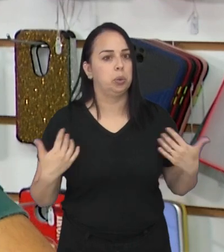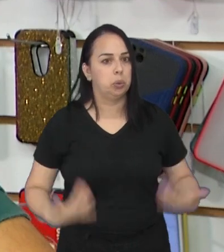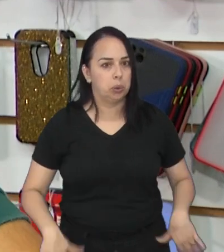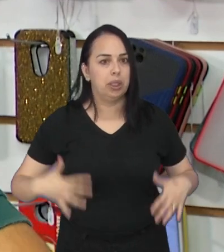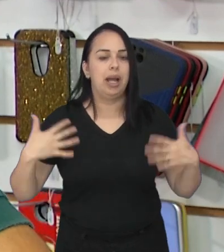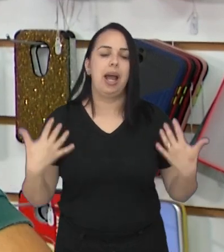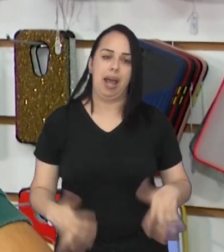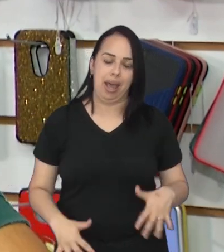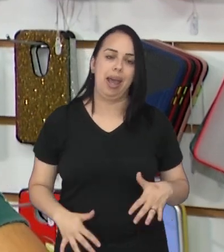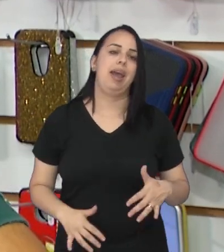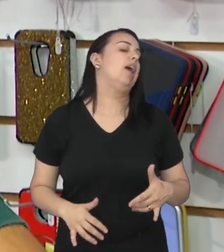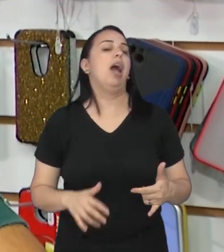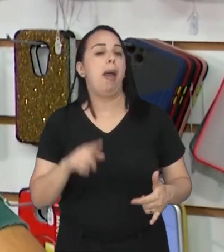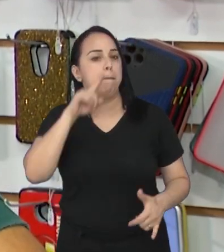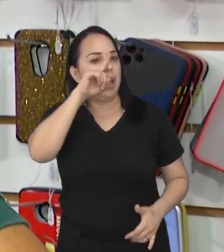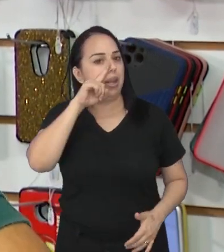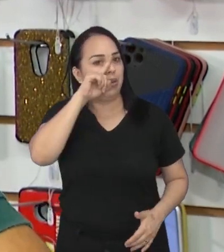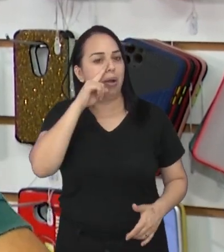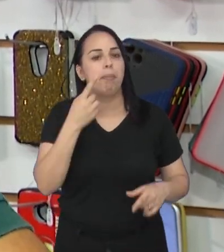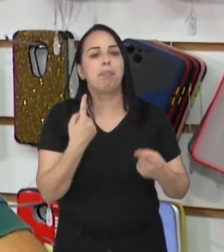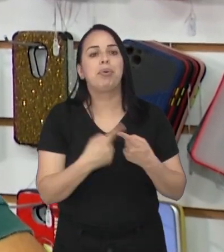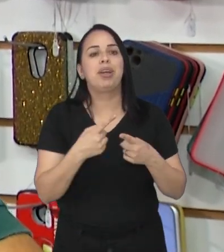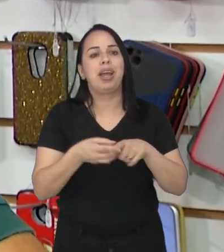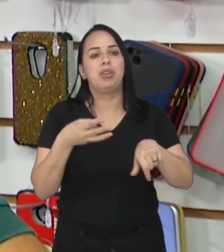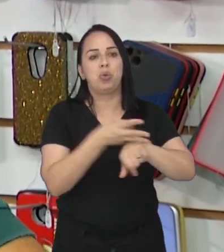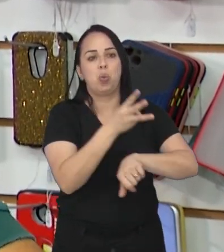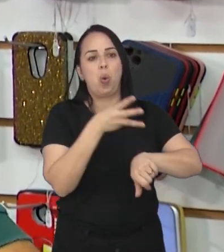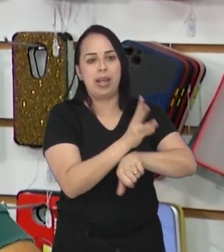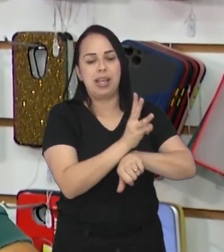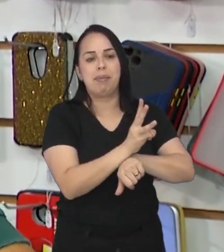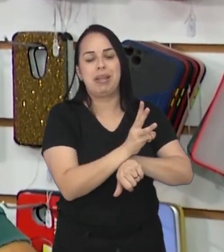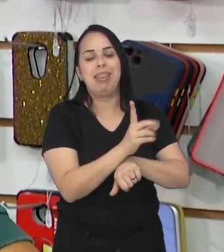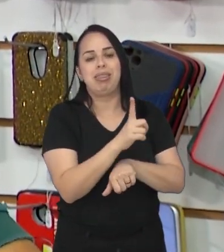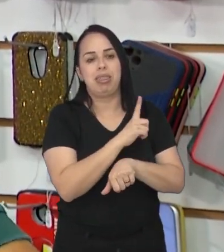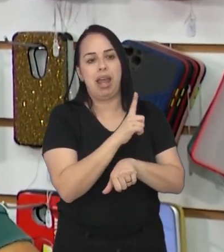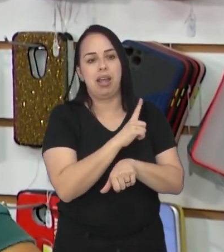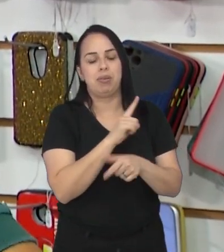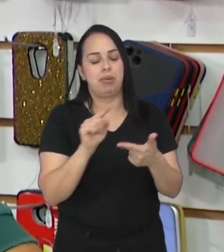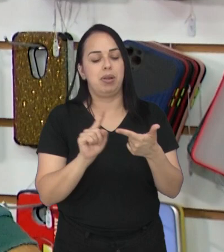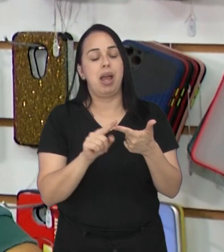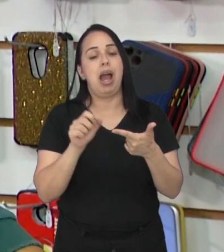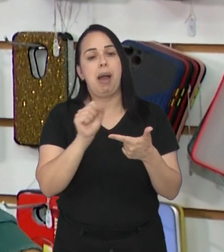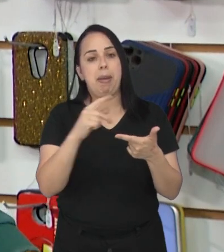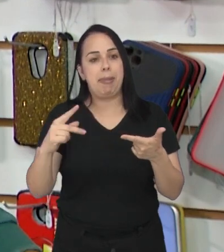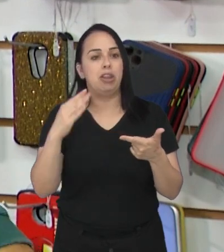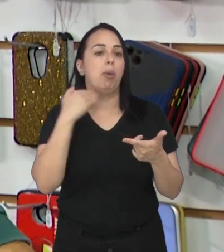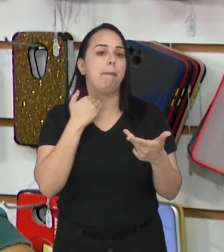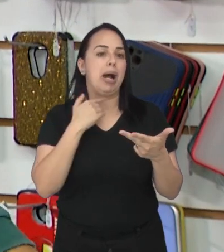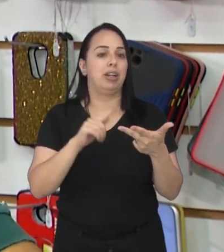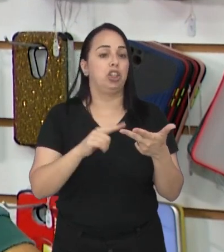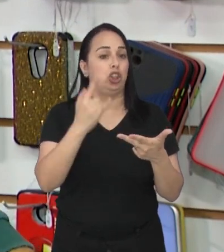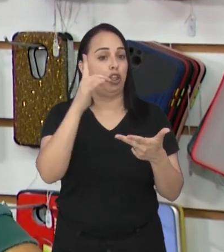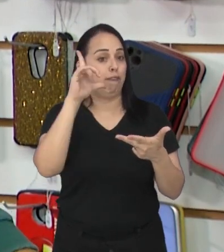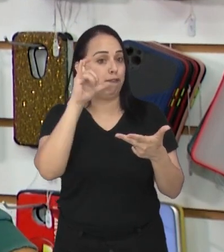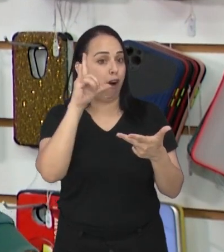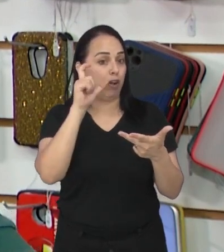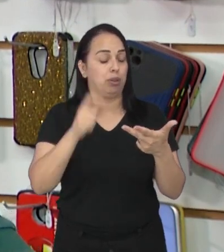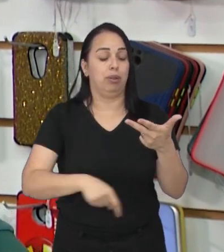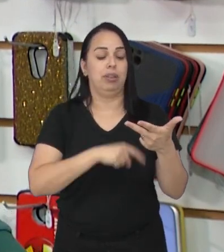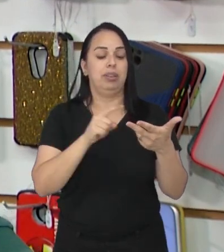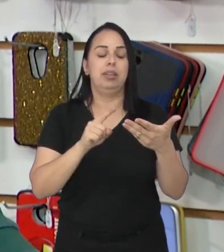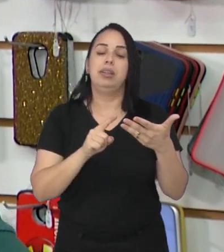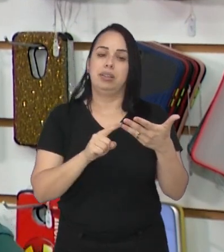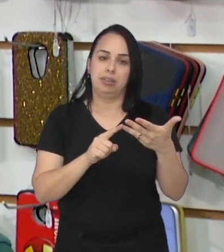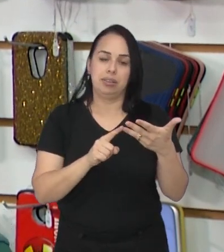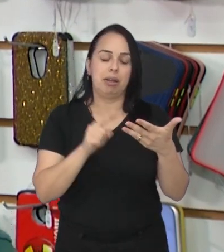É um risco muito grande porque o WhatsApp está instalado no celular, aplicativos de banco, foto, e